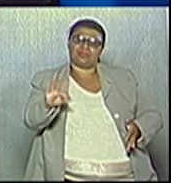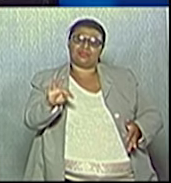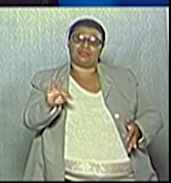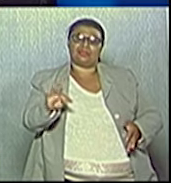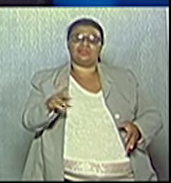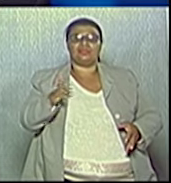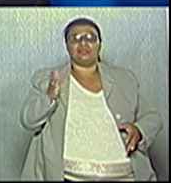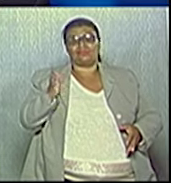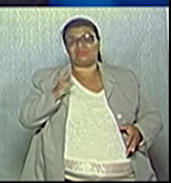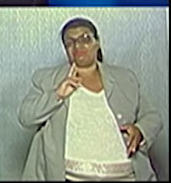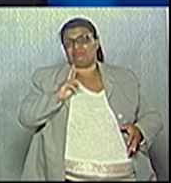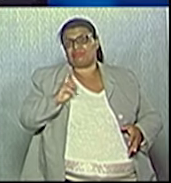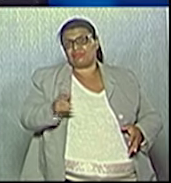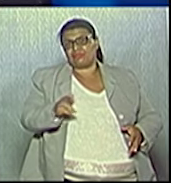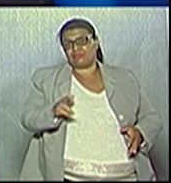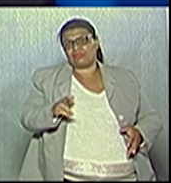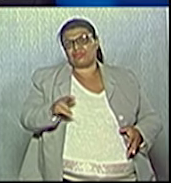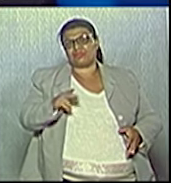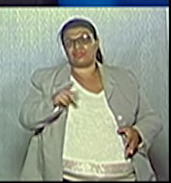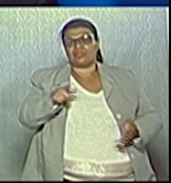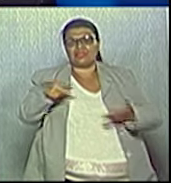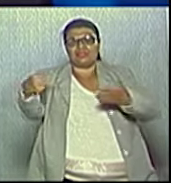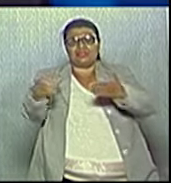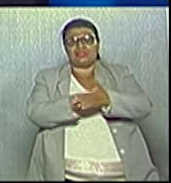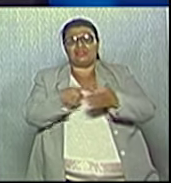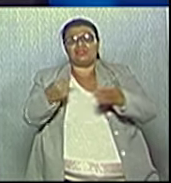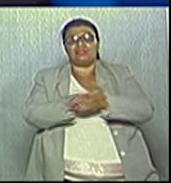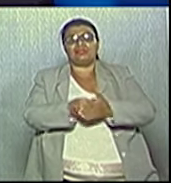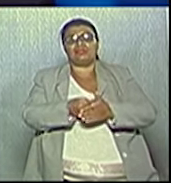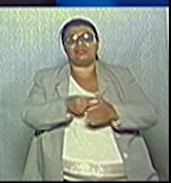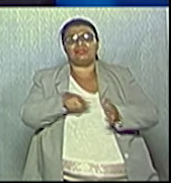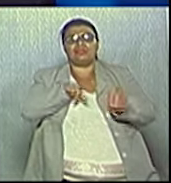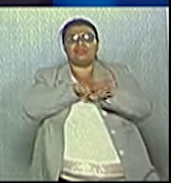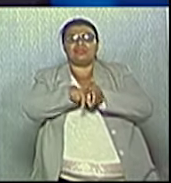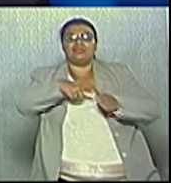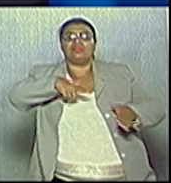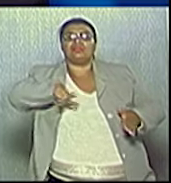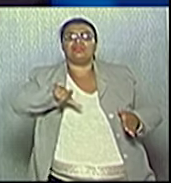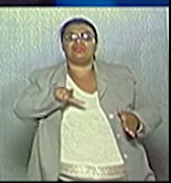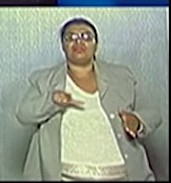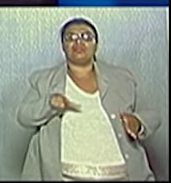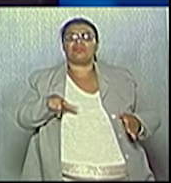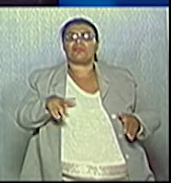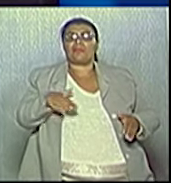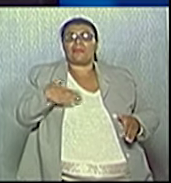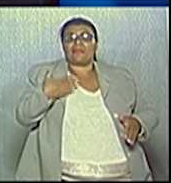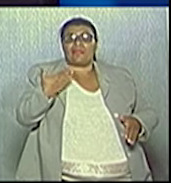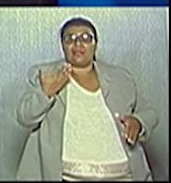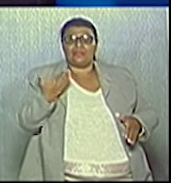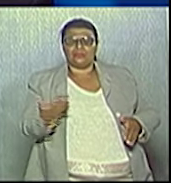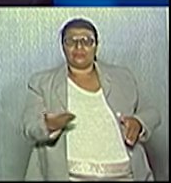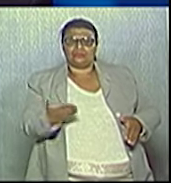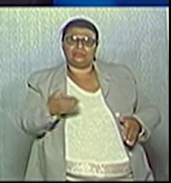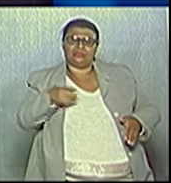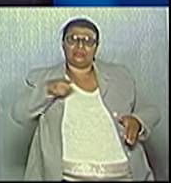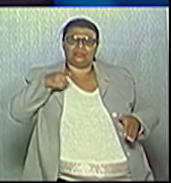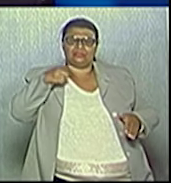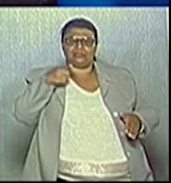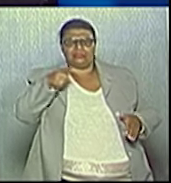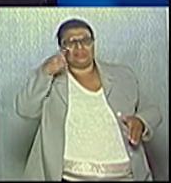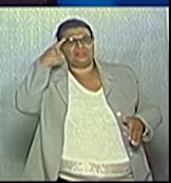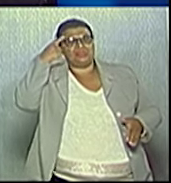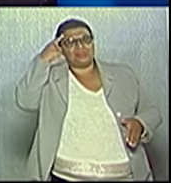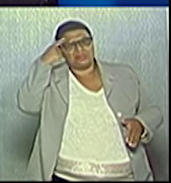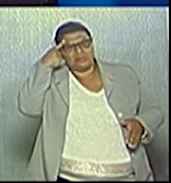respondeu integralmente a pergunta e me dá o direito de insistir. A partir de que momento o senhor passou a ter consciência